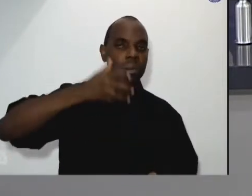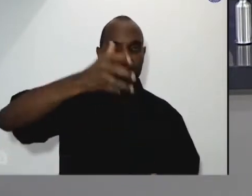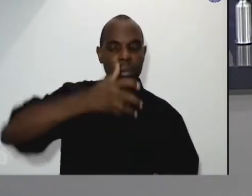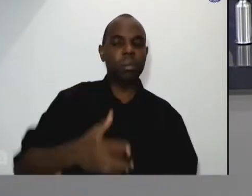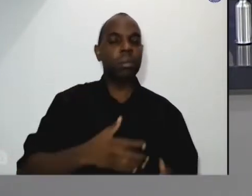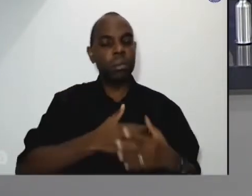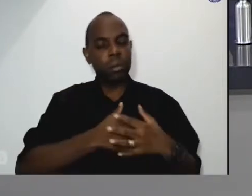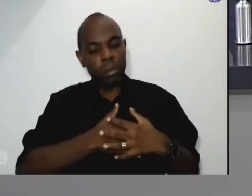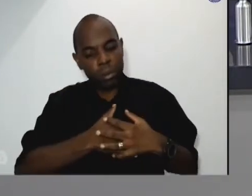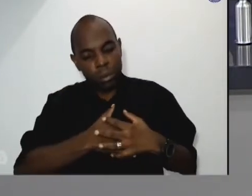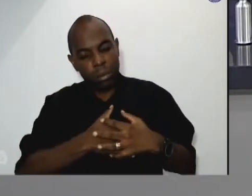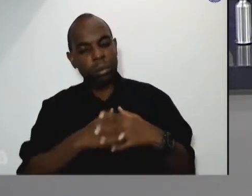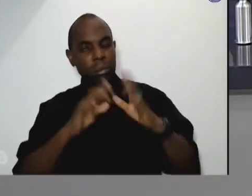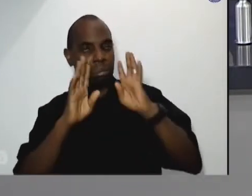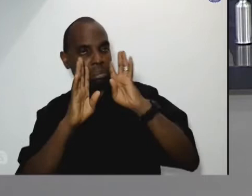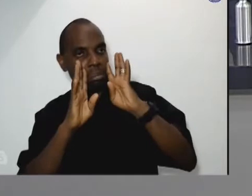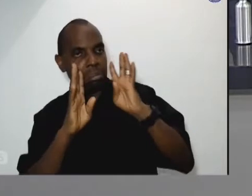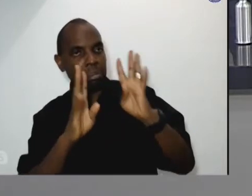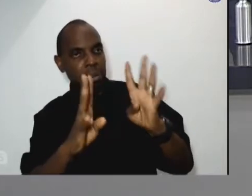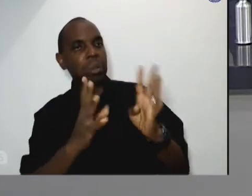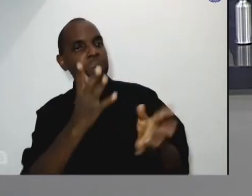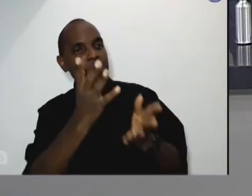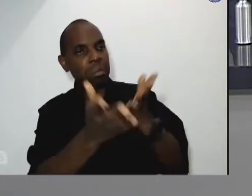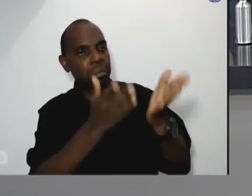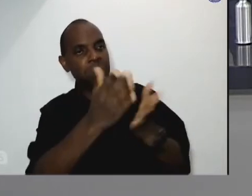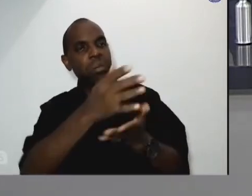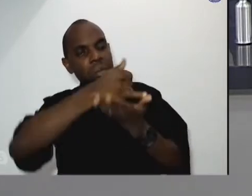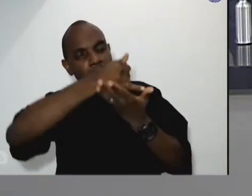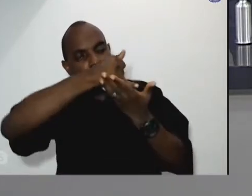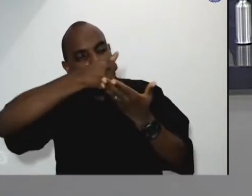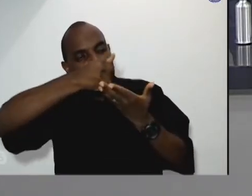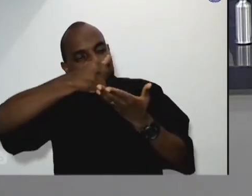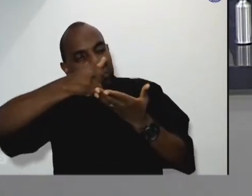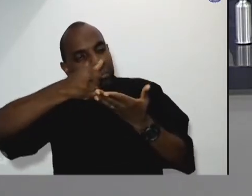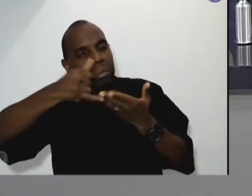compaixão e cuidou dos dependentes químicos seja bem vindo